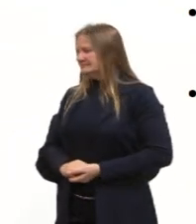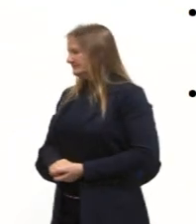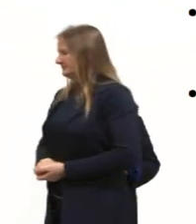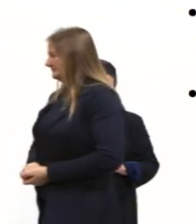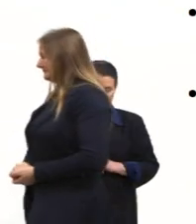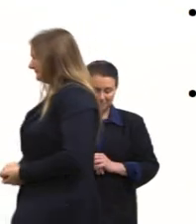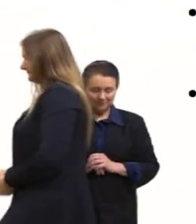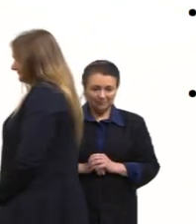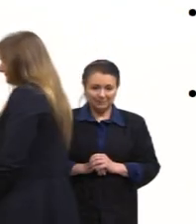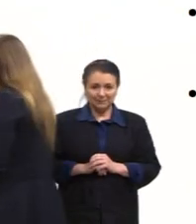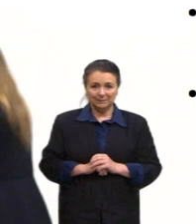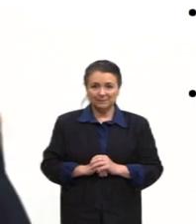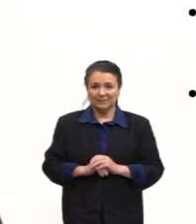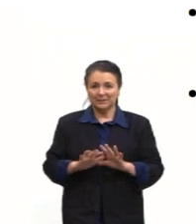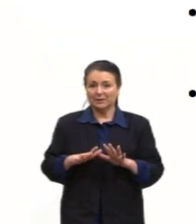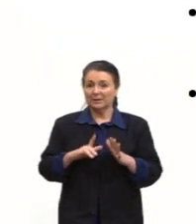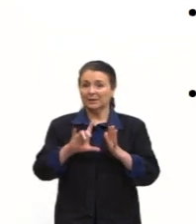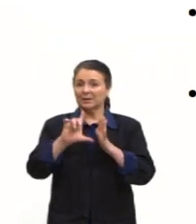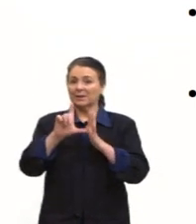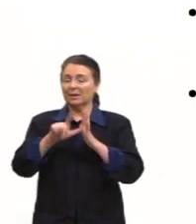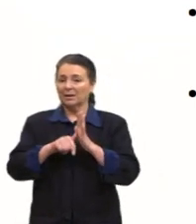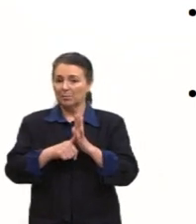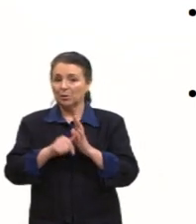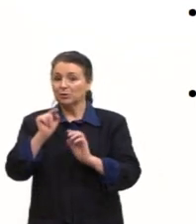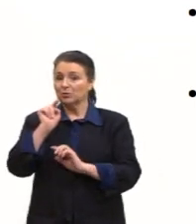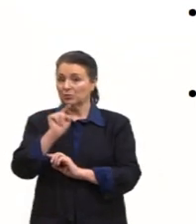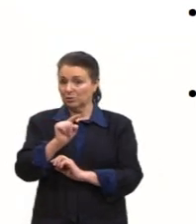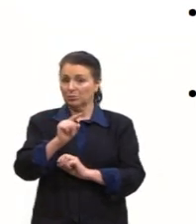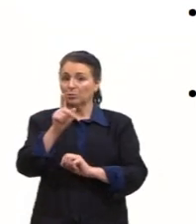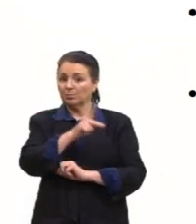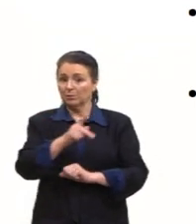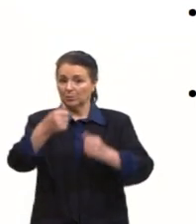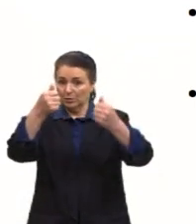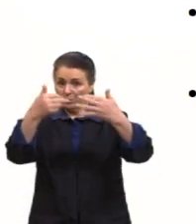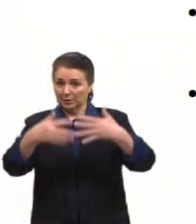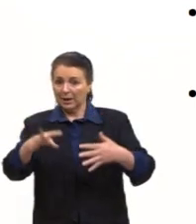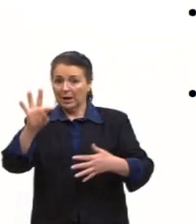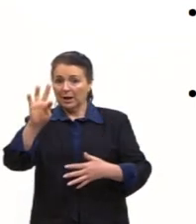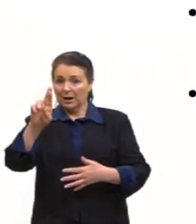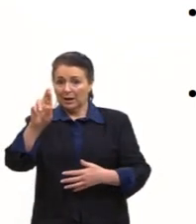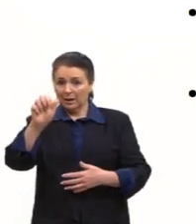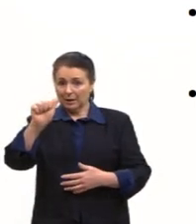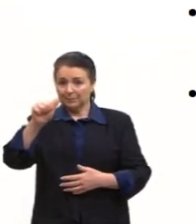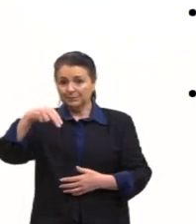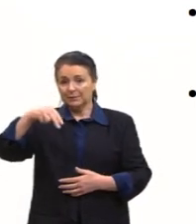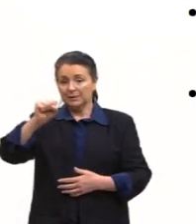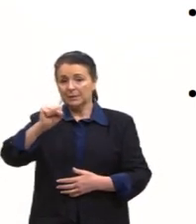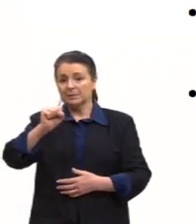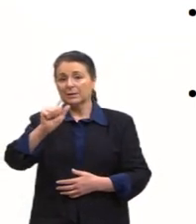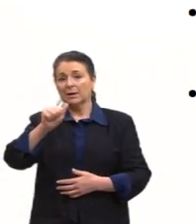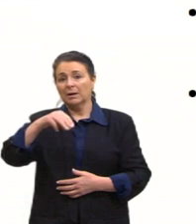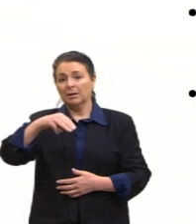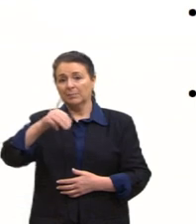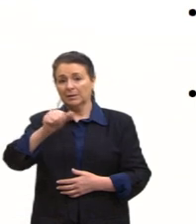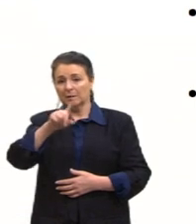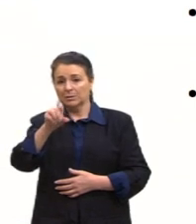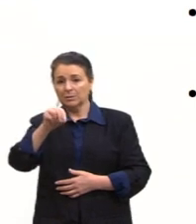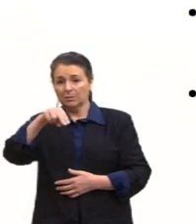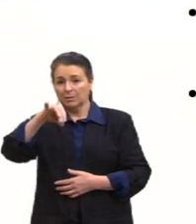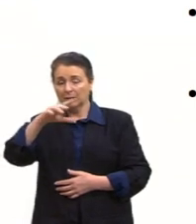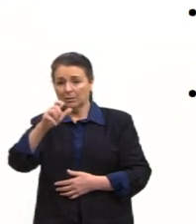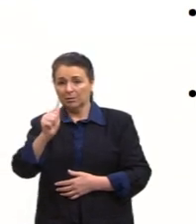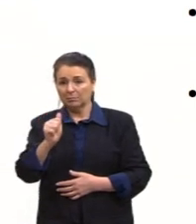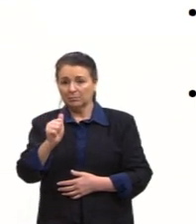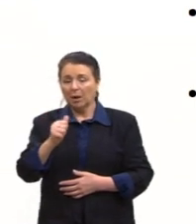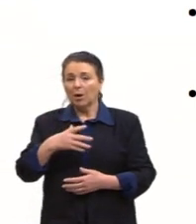Então, pessoal, depois dessa questão... Ah, lembrar que a Transamazônica e essas obras também causaram a remoção, a expulsão de